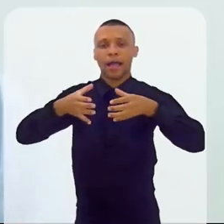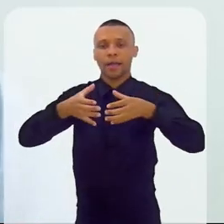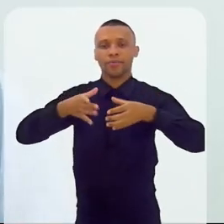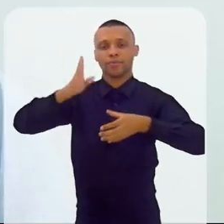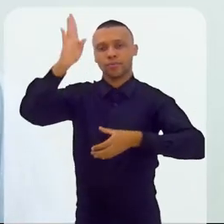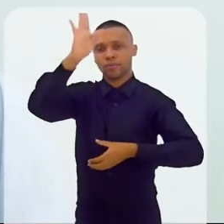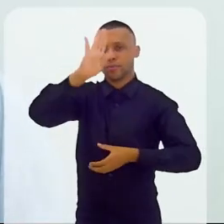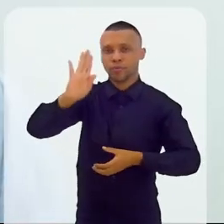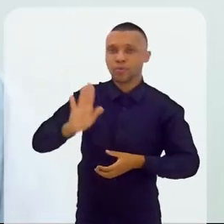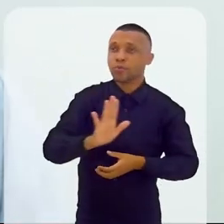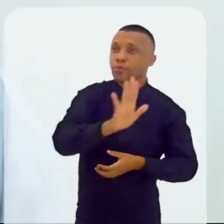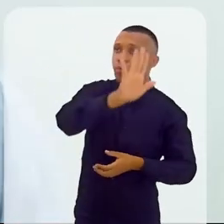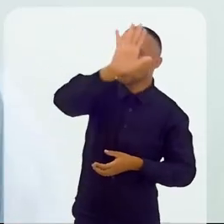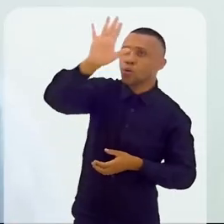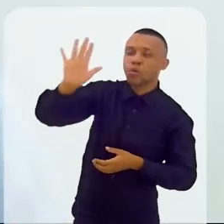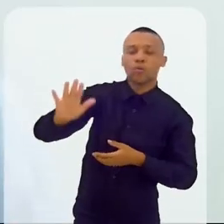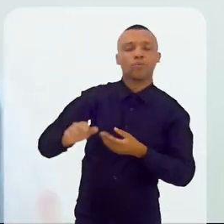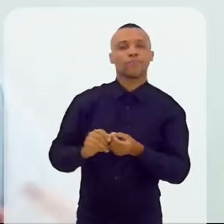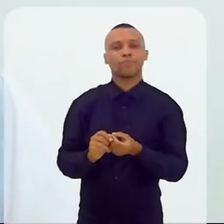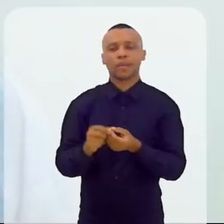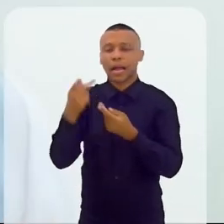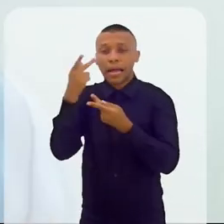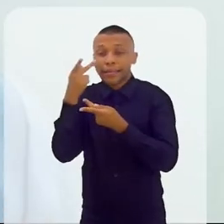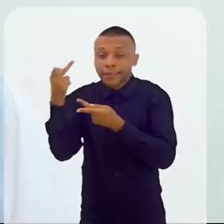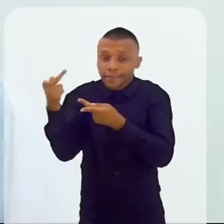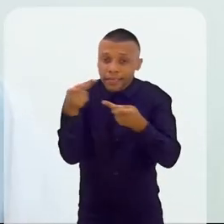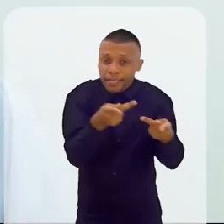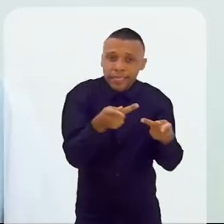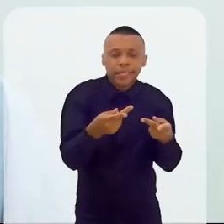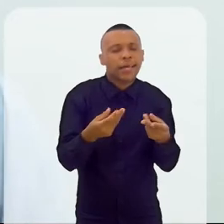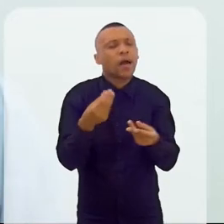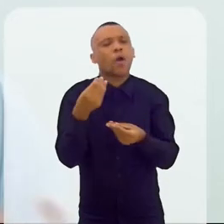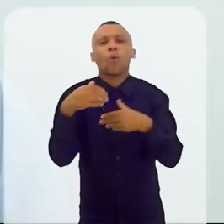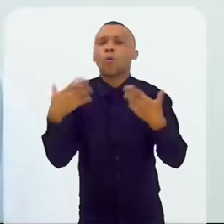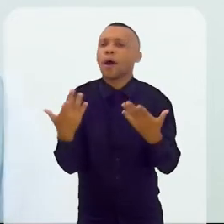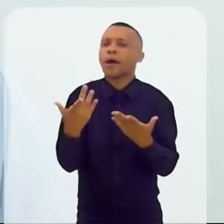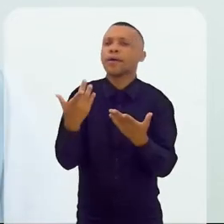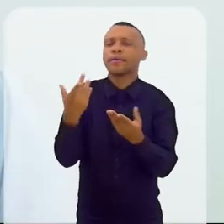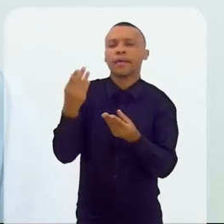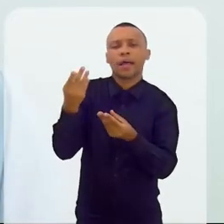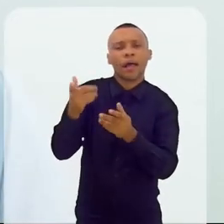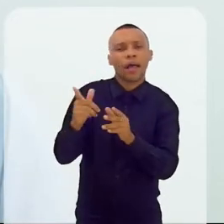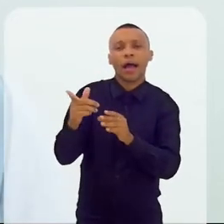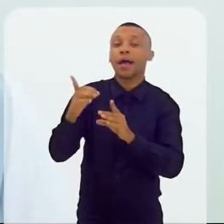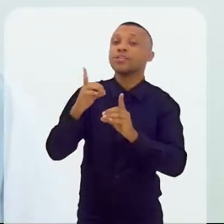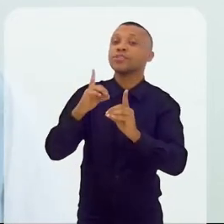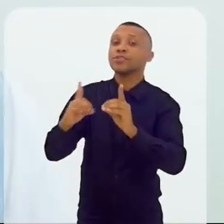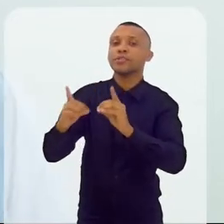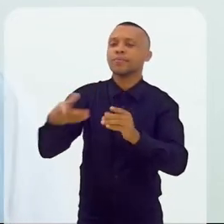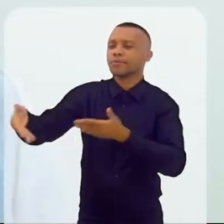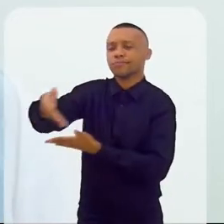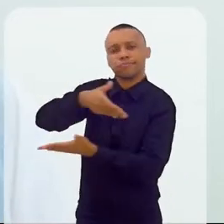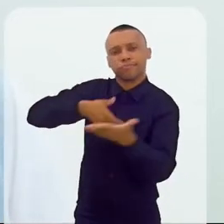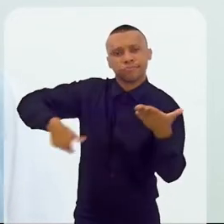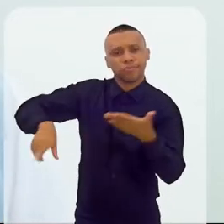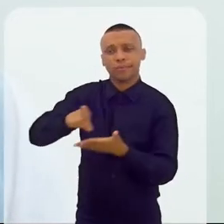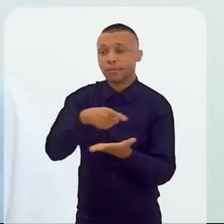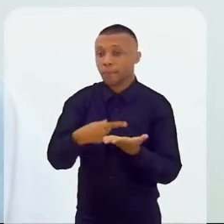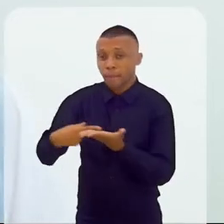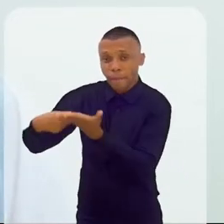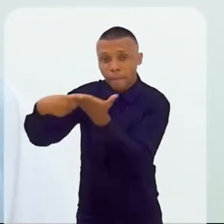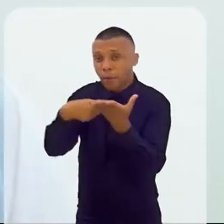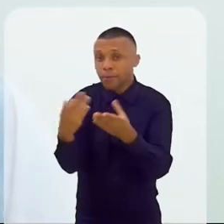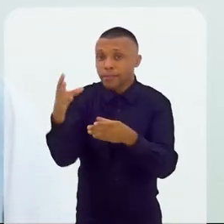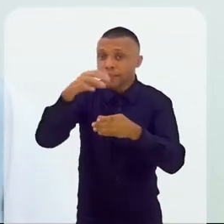como acontecem também essas visitas, qual é a dinâmica que vocês estabeleceram para se tornar essa referência que hoje vocês são